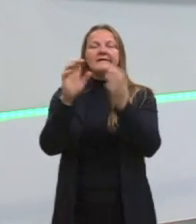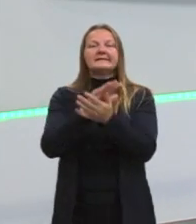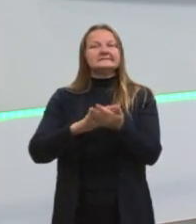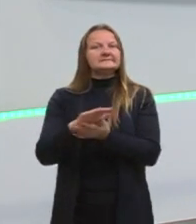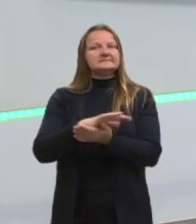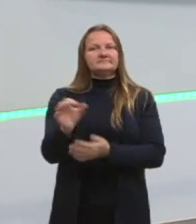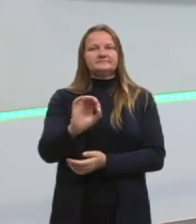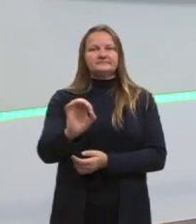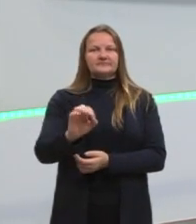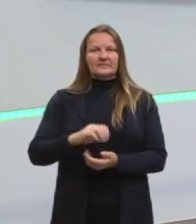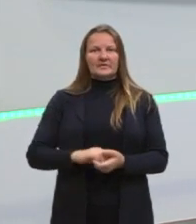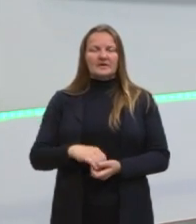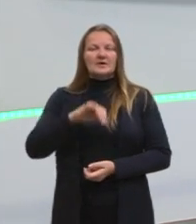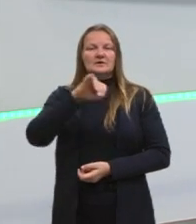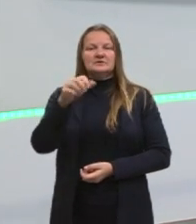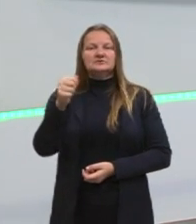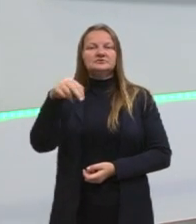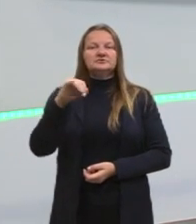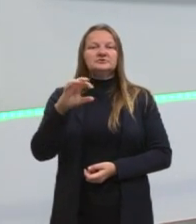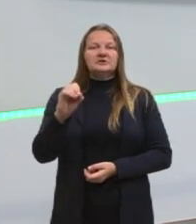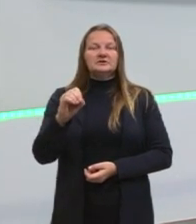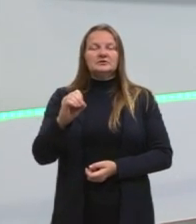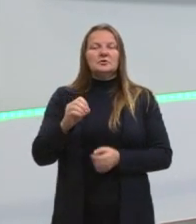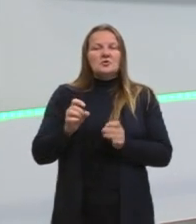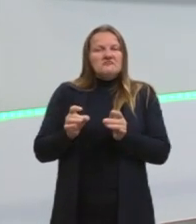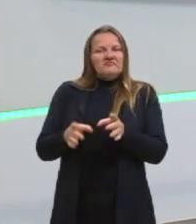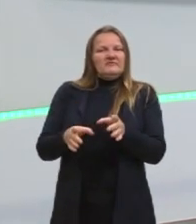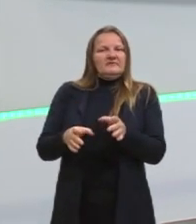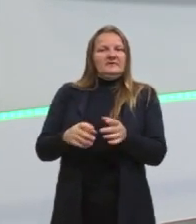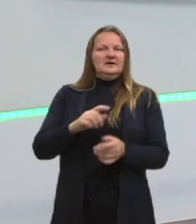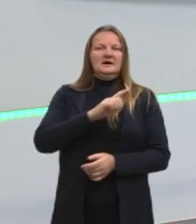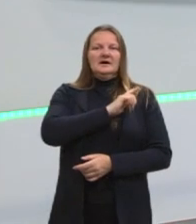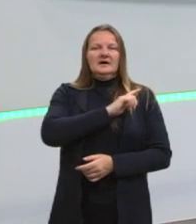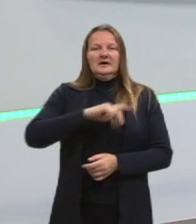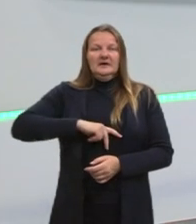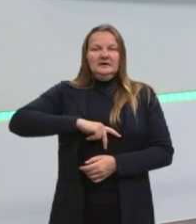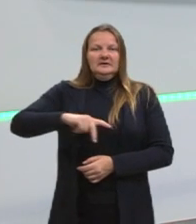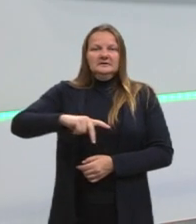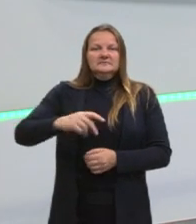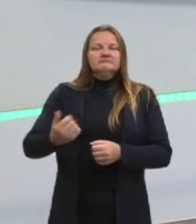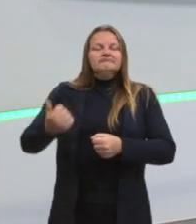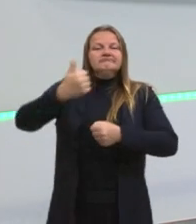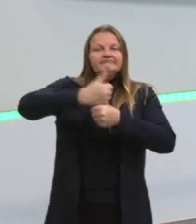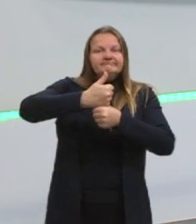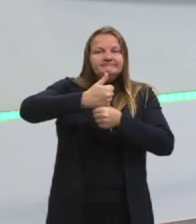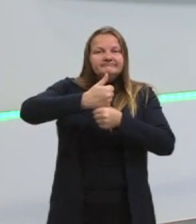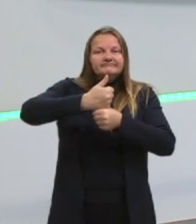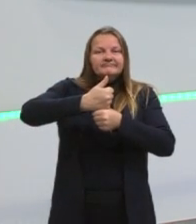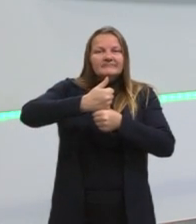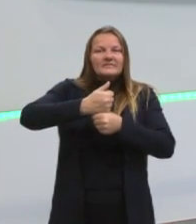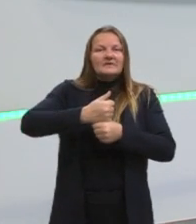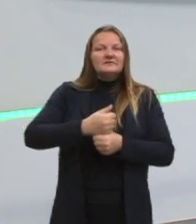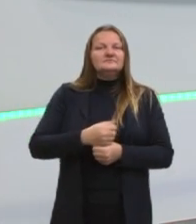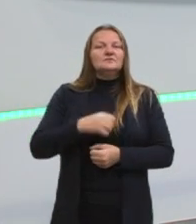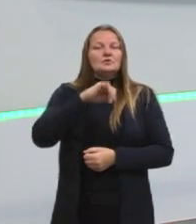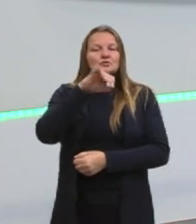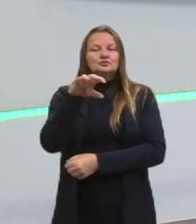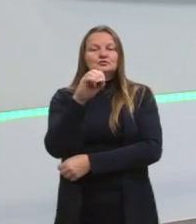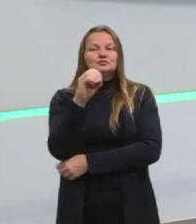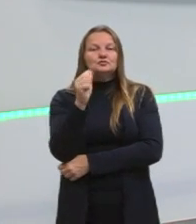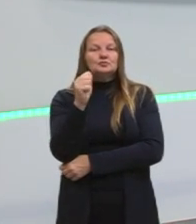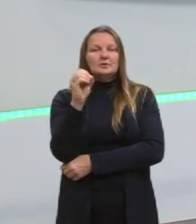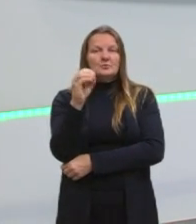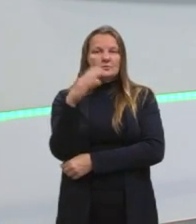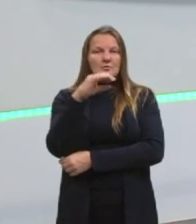E o Jânio Quadros, ele sai da presidência e quem fica para assumir o poder é João Goulart, que era